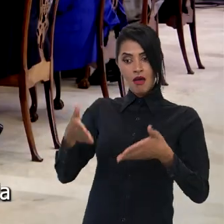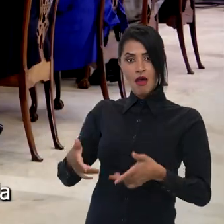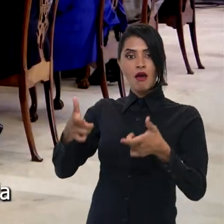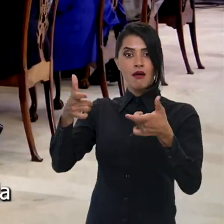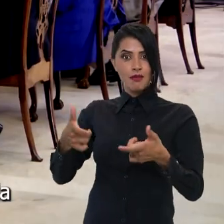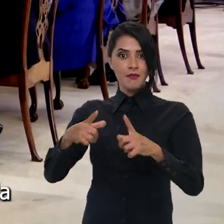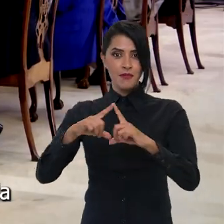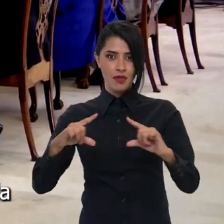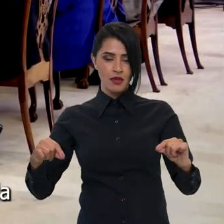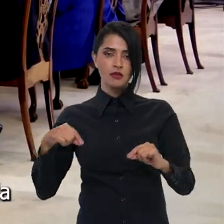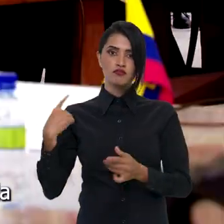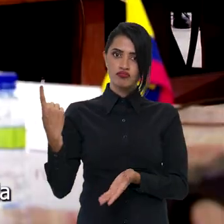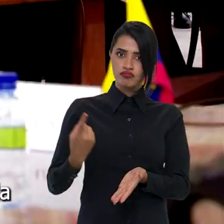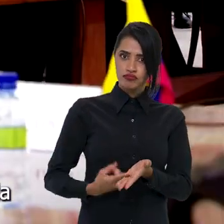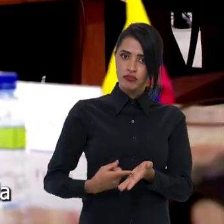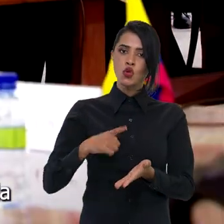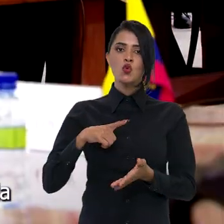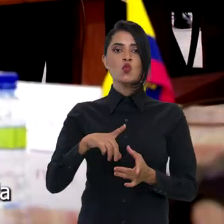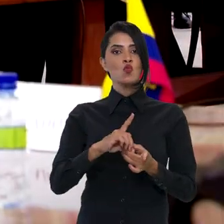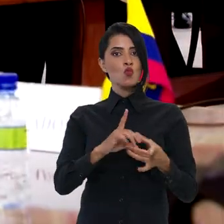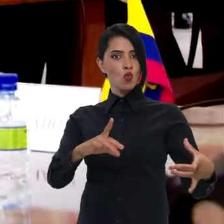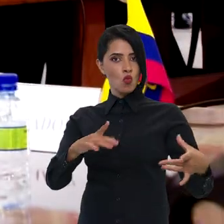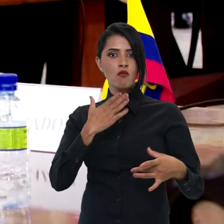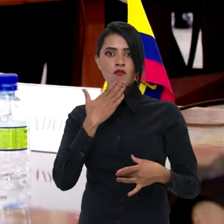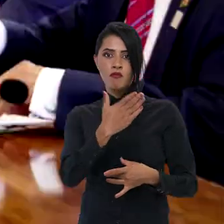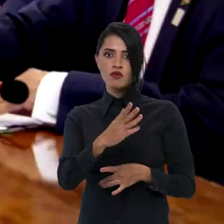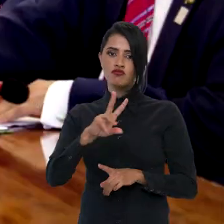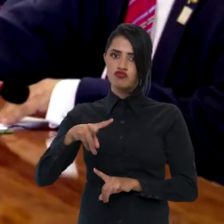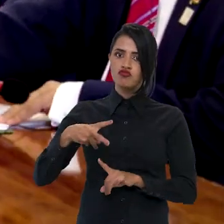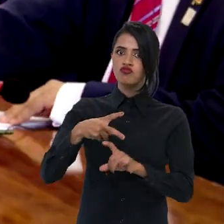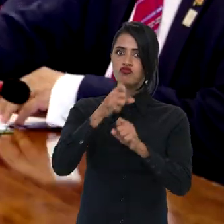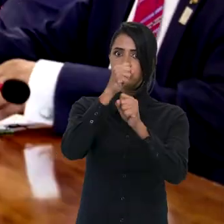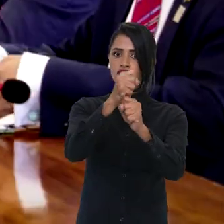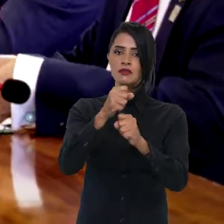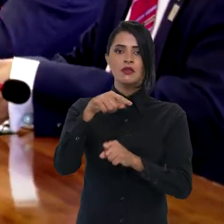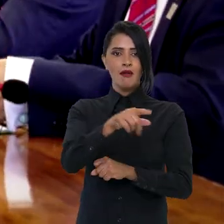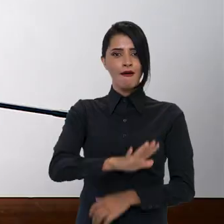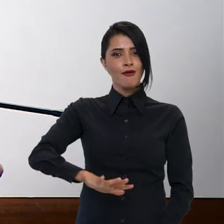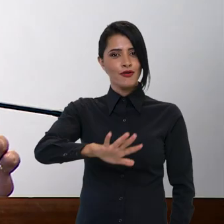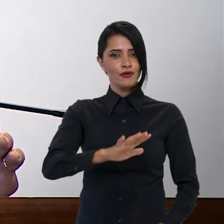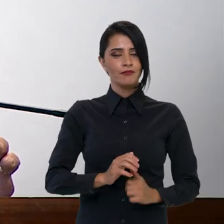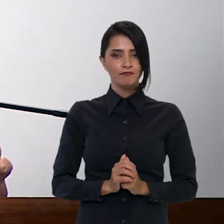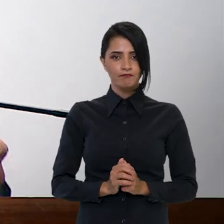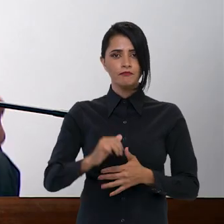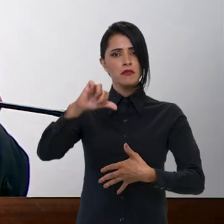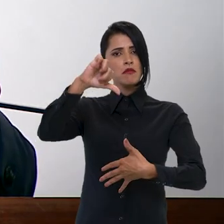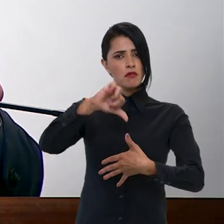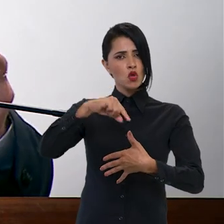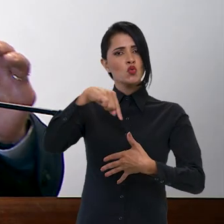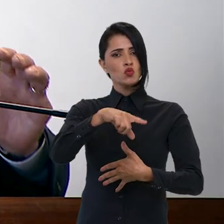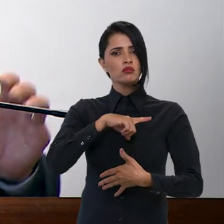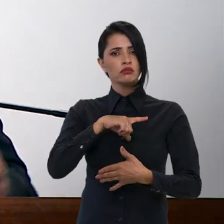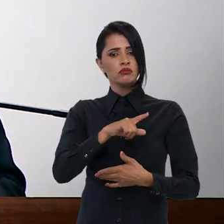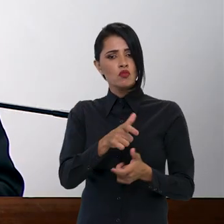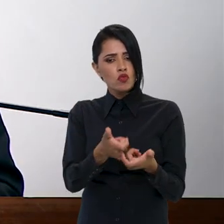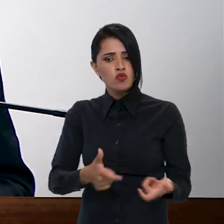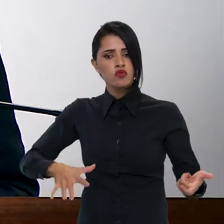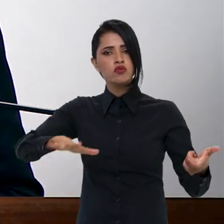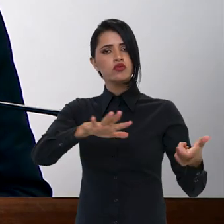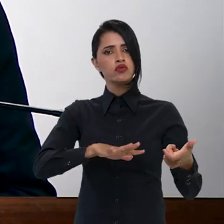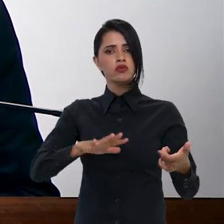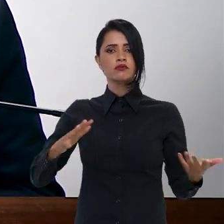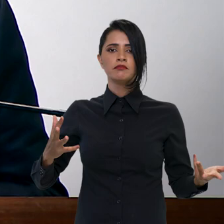resultou em compromisso com a democracia e fortalecimento da região. Na América do Sul tem um espaço